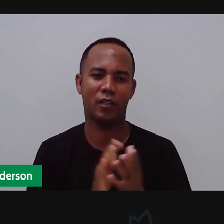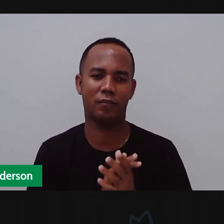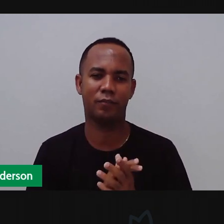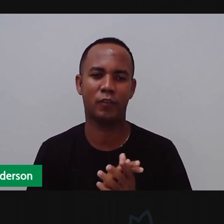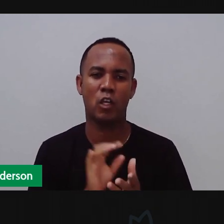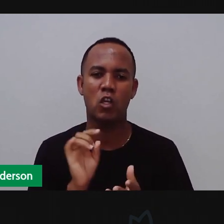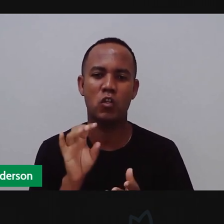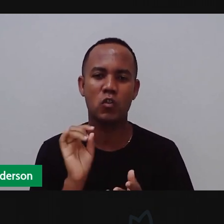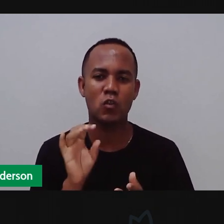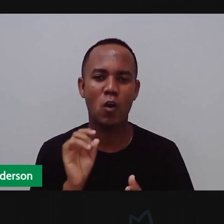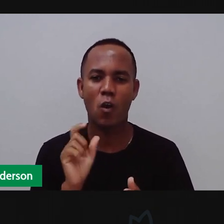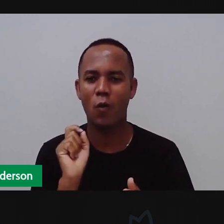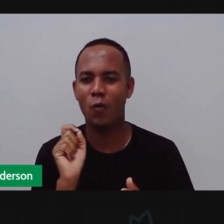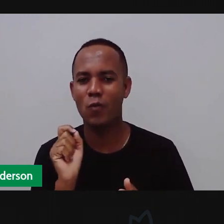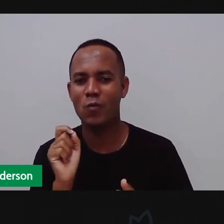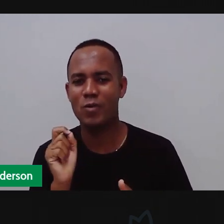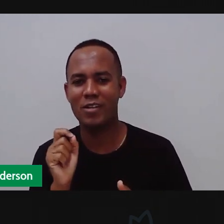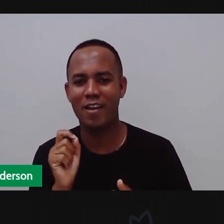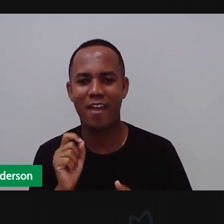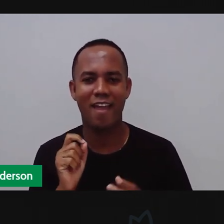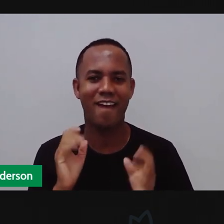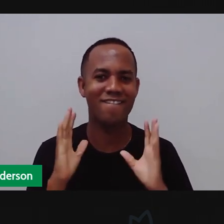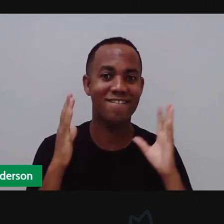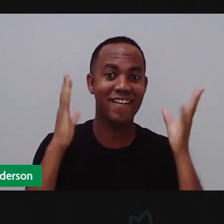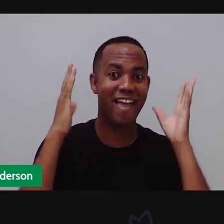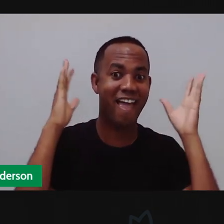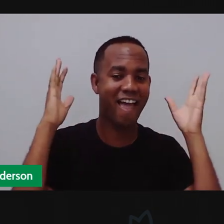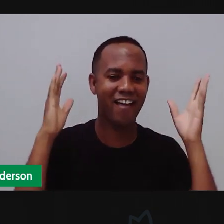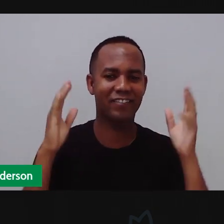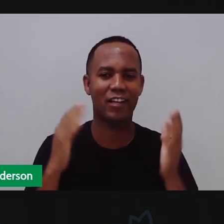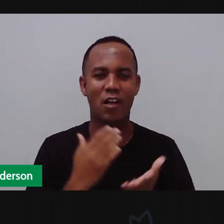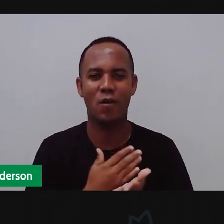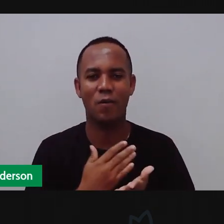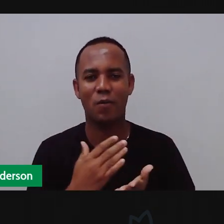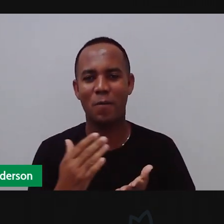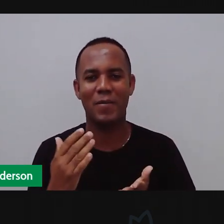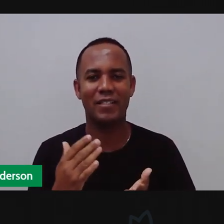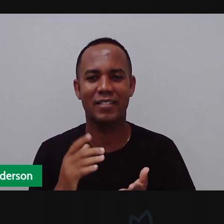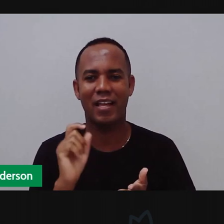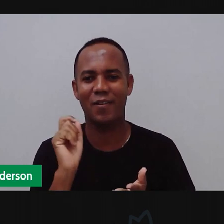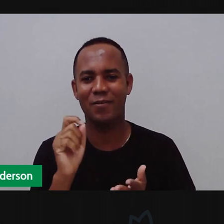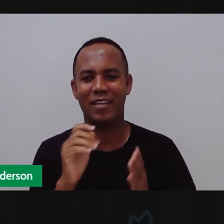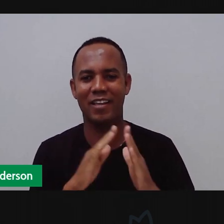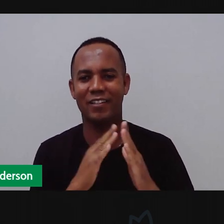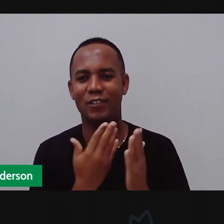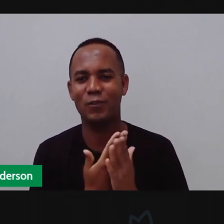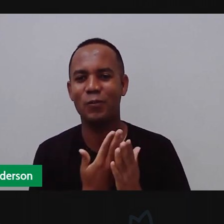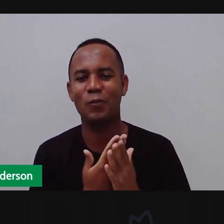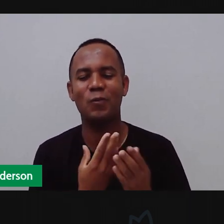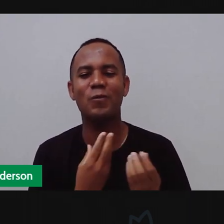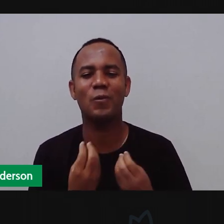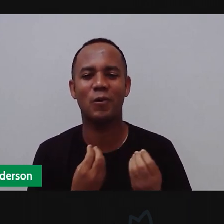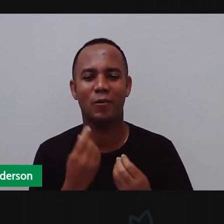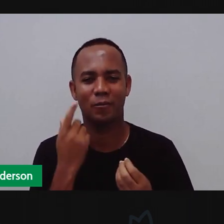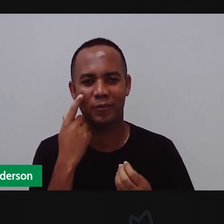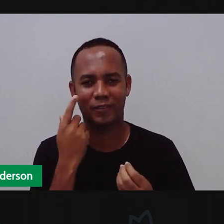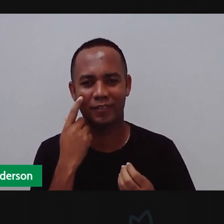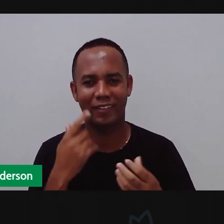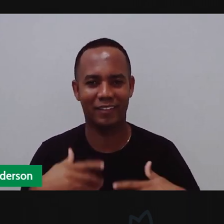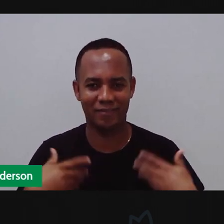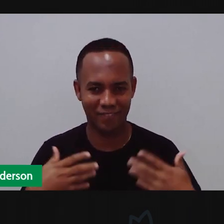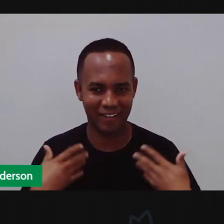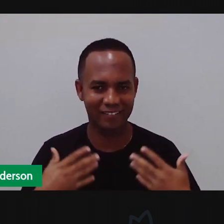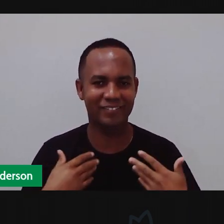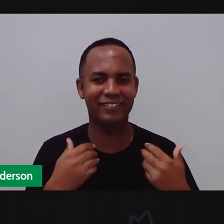sacudir a poeira, ó. Uh! E começar mais essa aula. Vamos lá? Você tá animado,